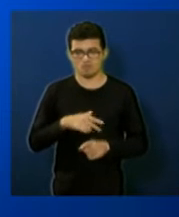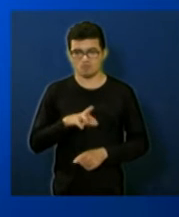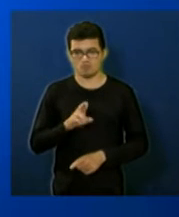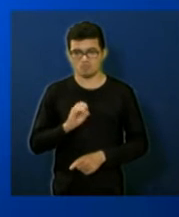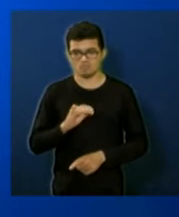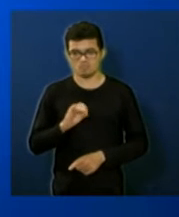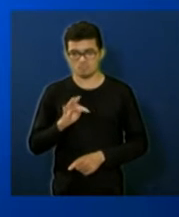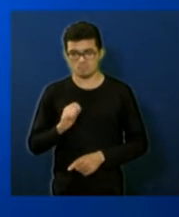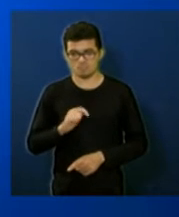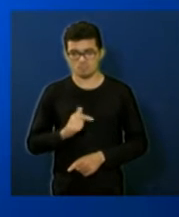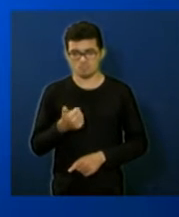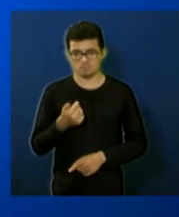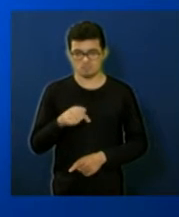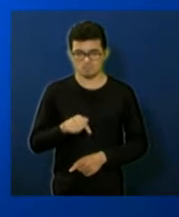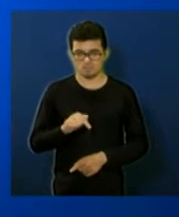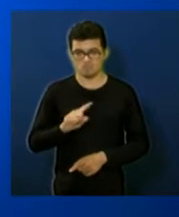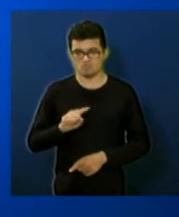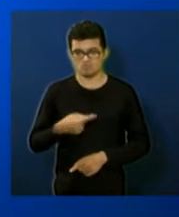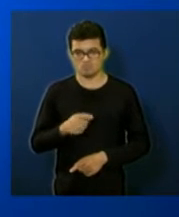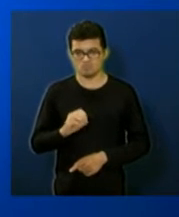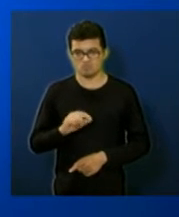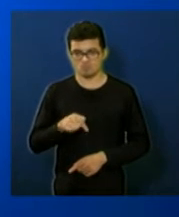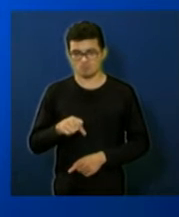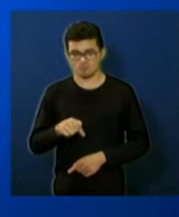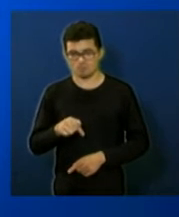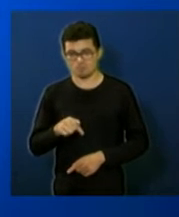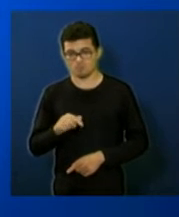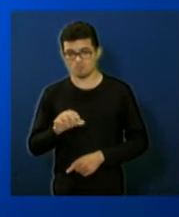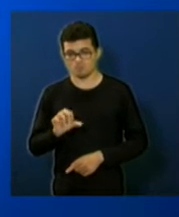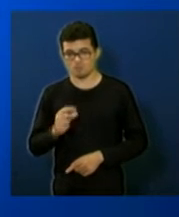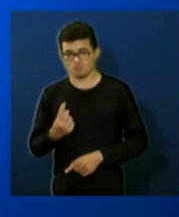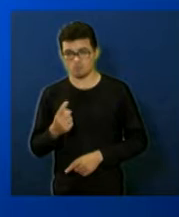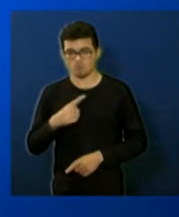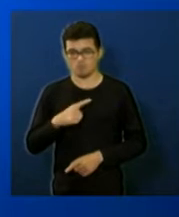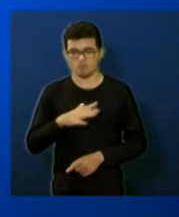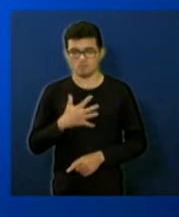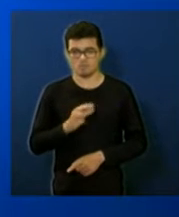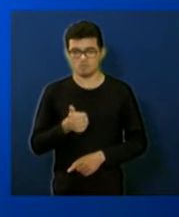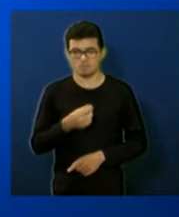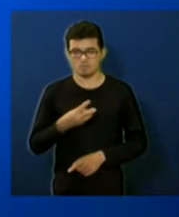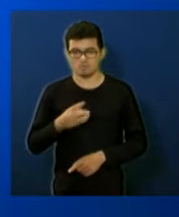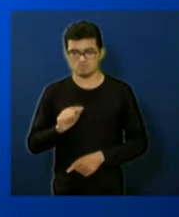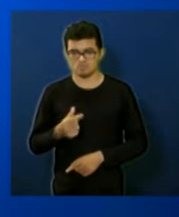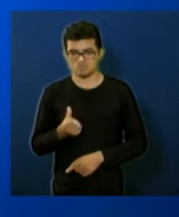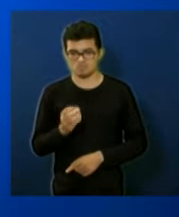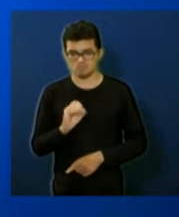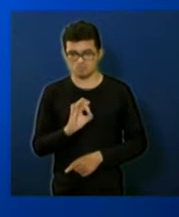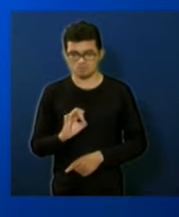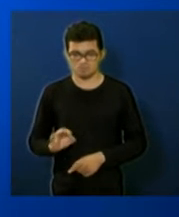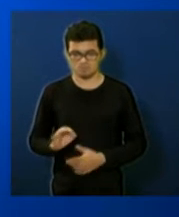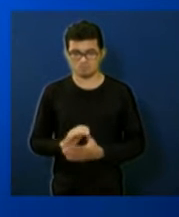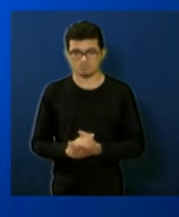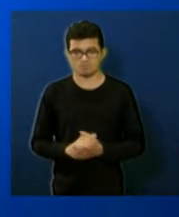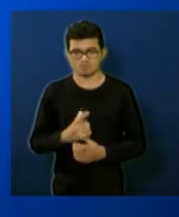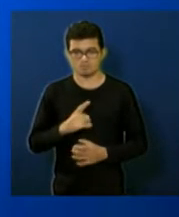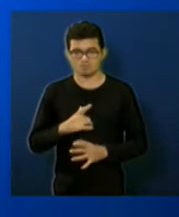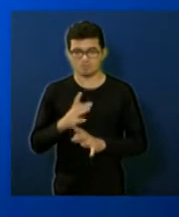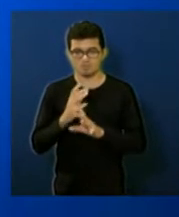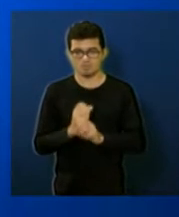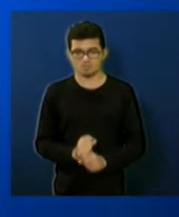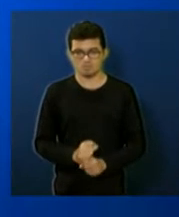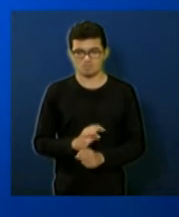17.091 que representa 13,60% da nossa arrecadação receita tributária